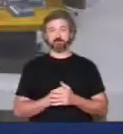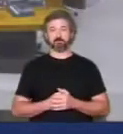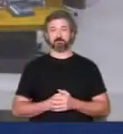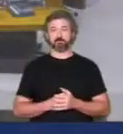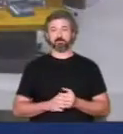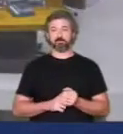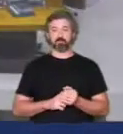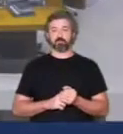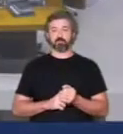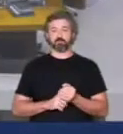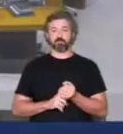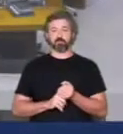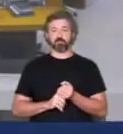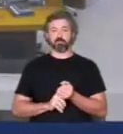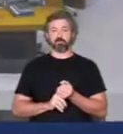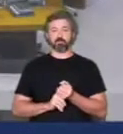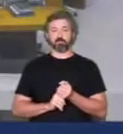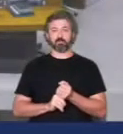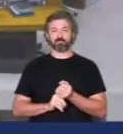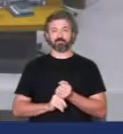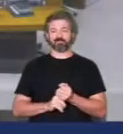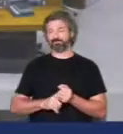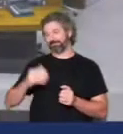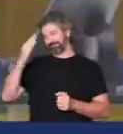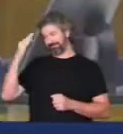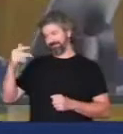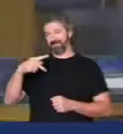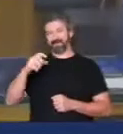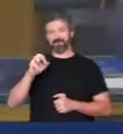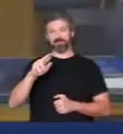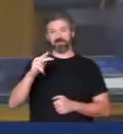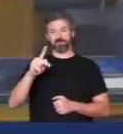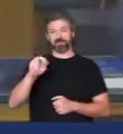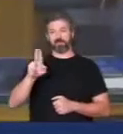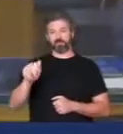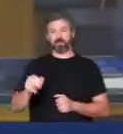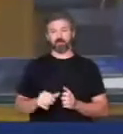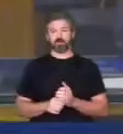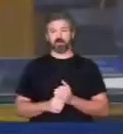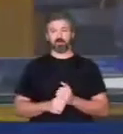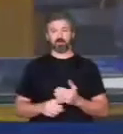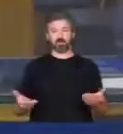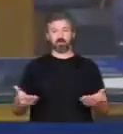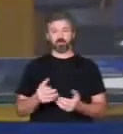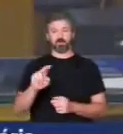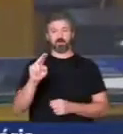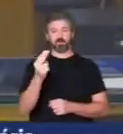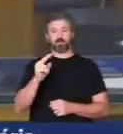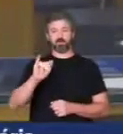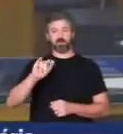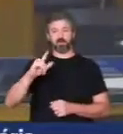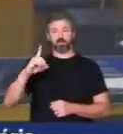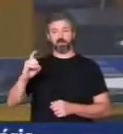deputada perpétua, obrigada deputado Ildo